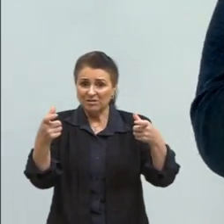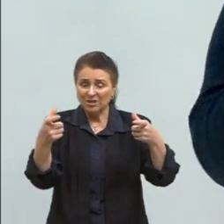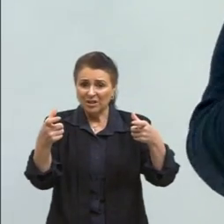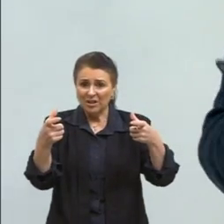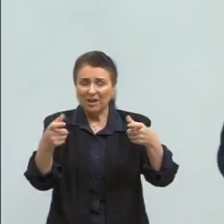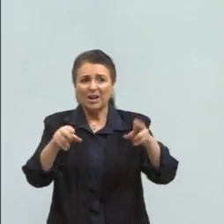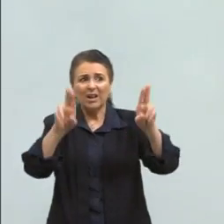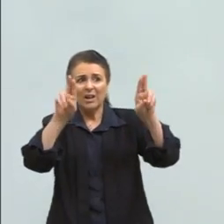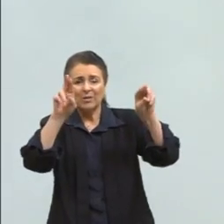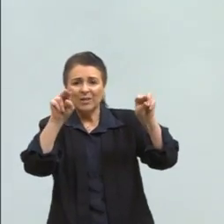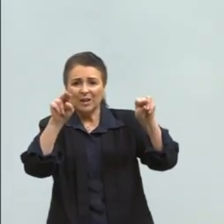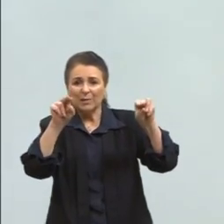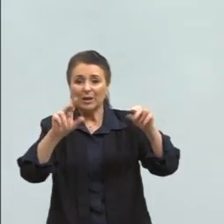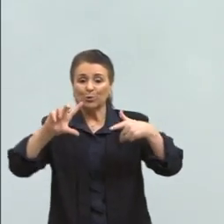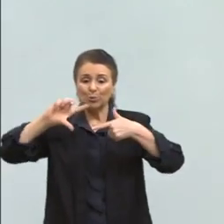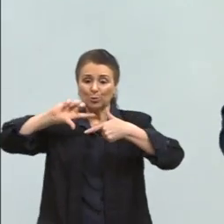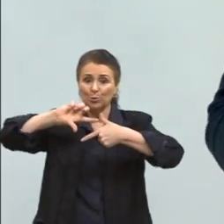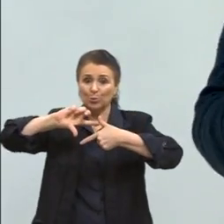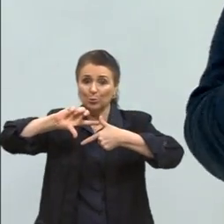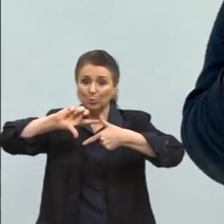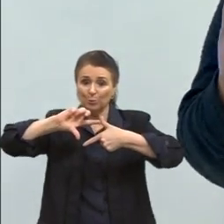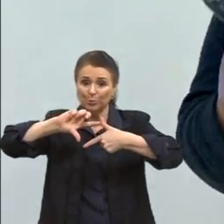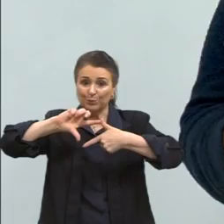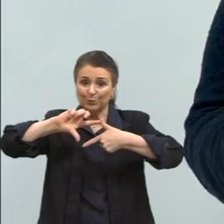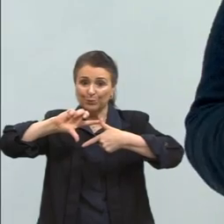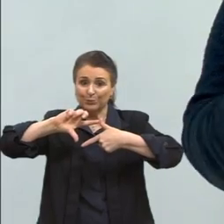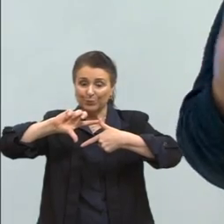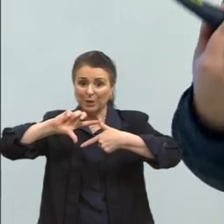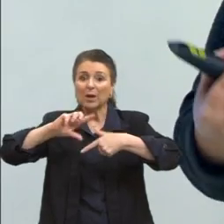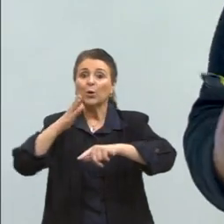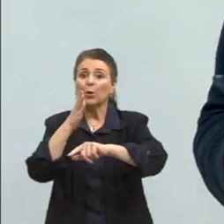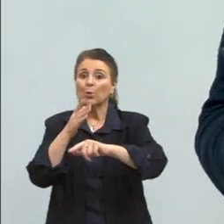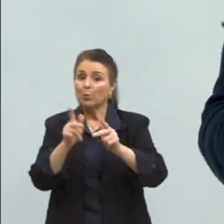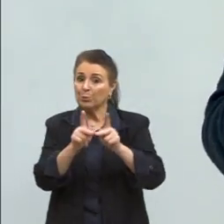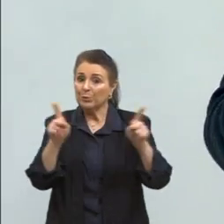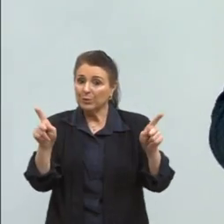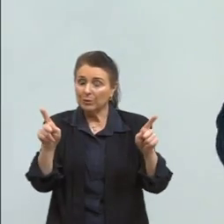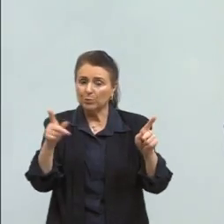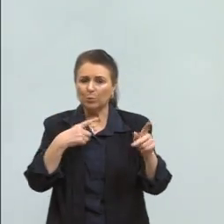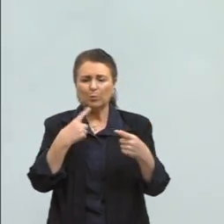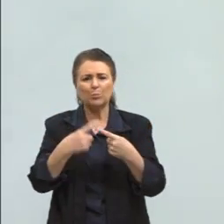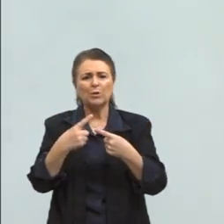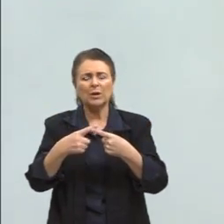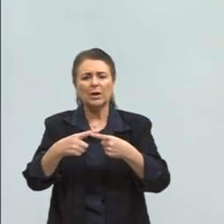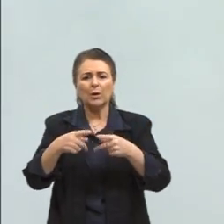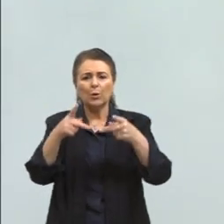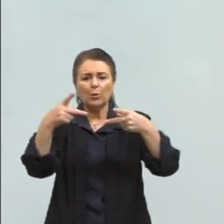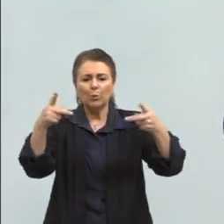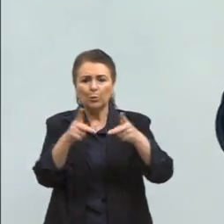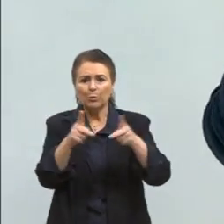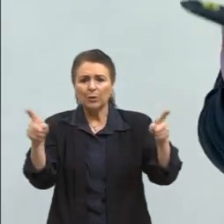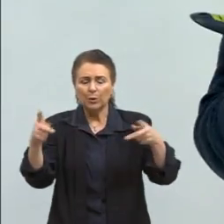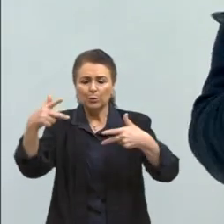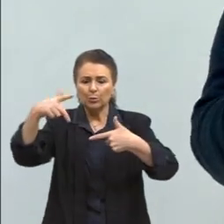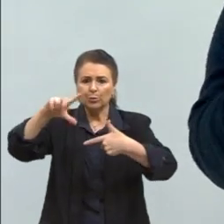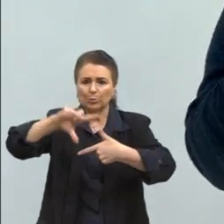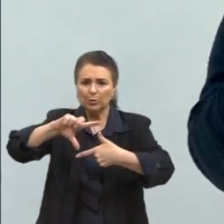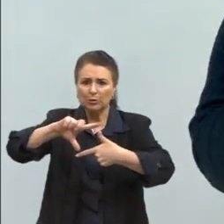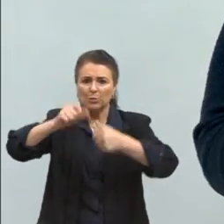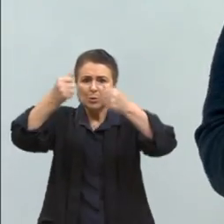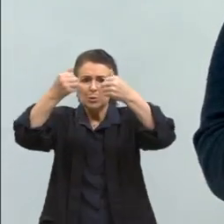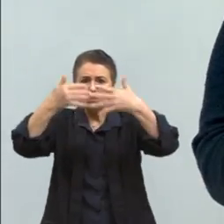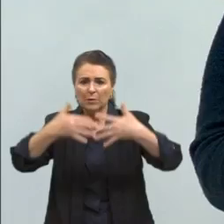praticamente todo o modernismo, e as pessoas às vezes dizem, mas é que o modernismo fala muito sobre o Nordeste.